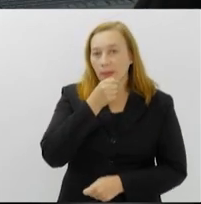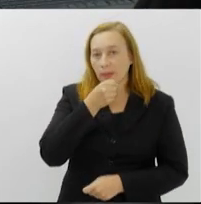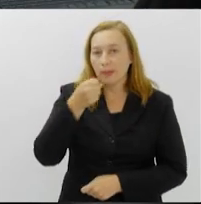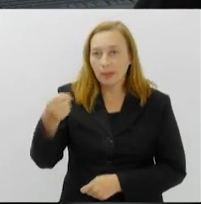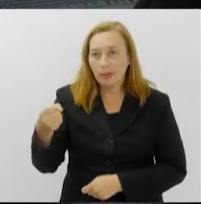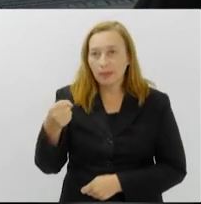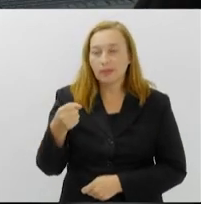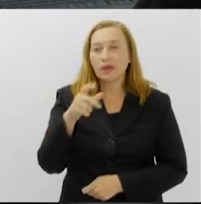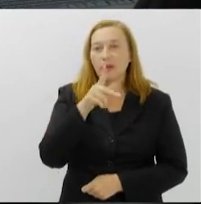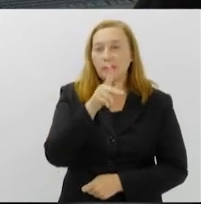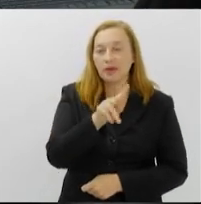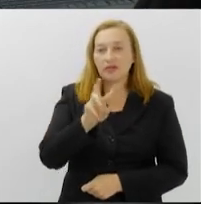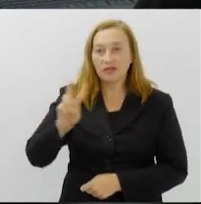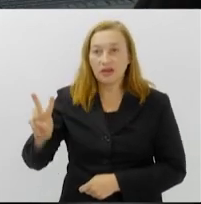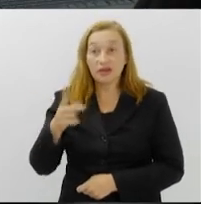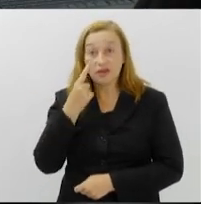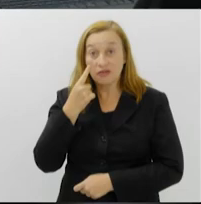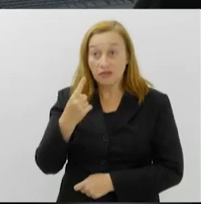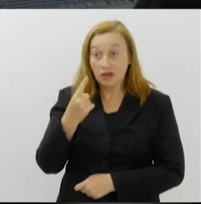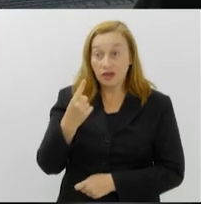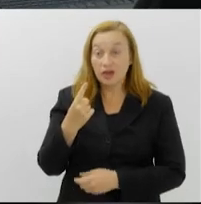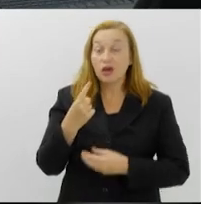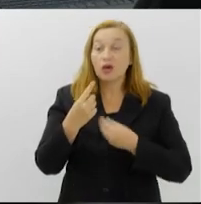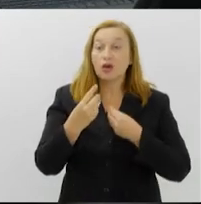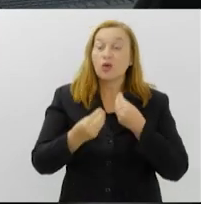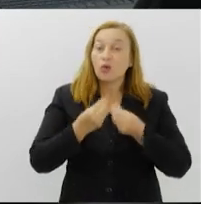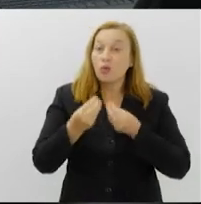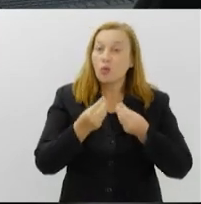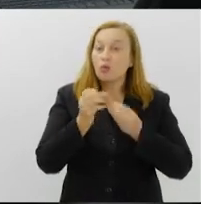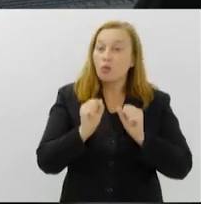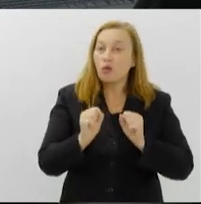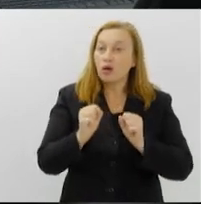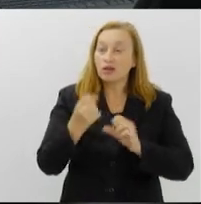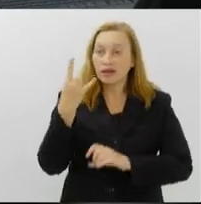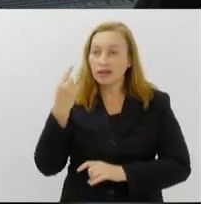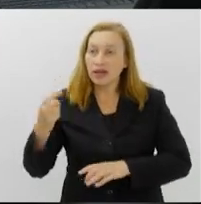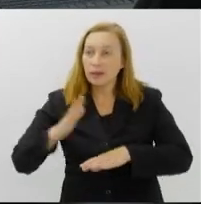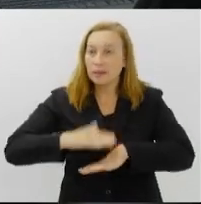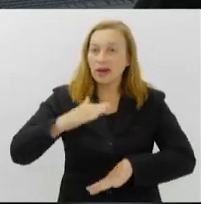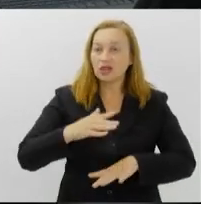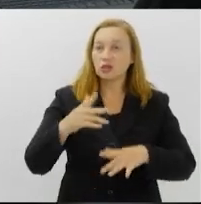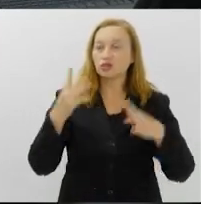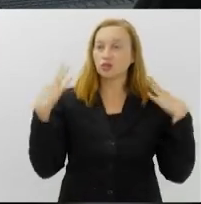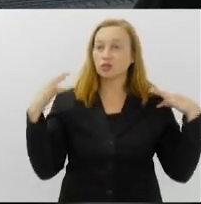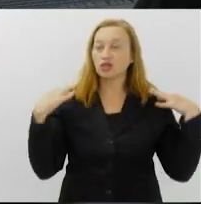pouco mais sobre a criação desse polo e de que forma ele pode atrair mais turistas. Bom dia, PV.